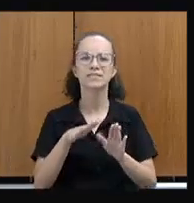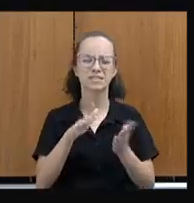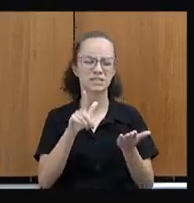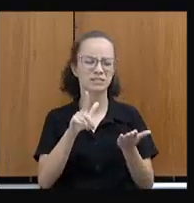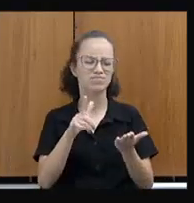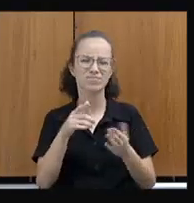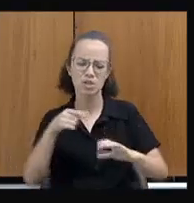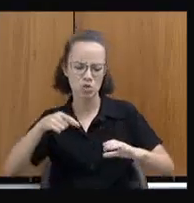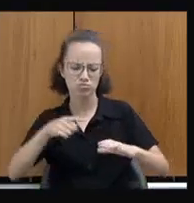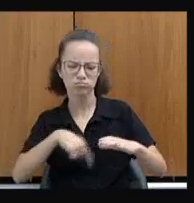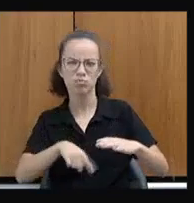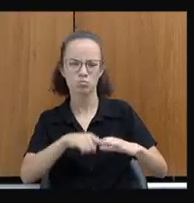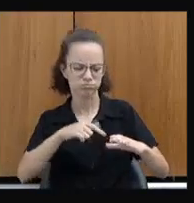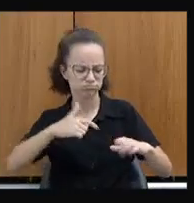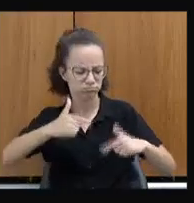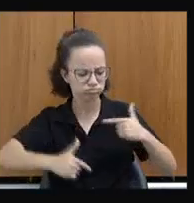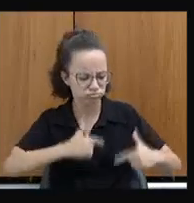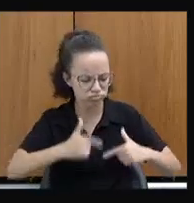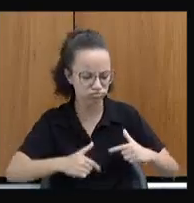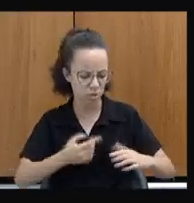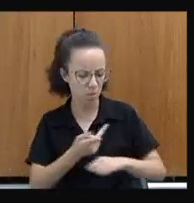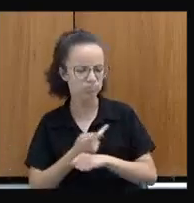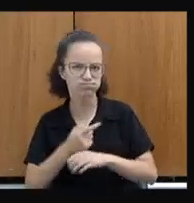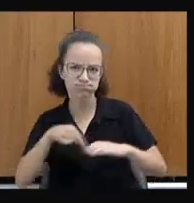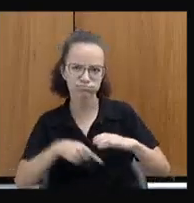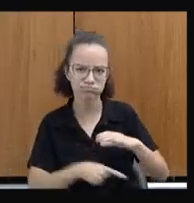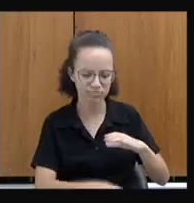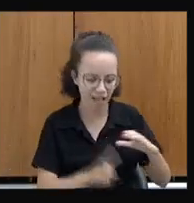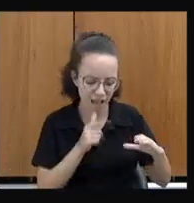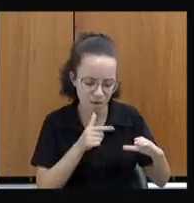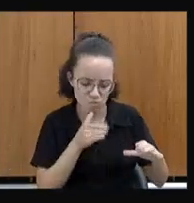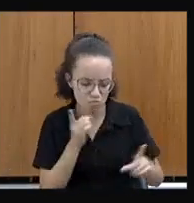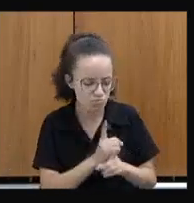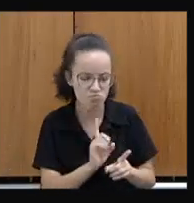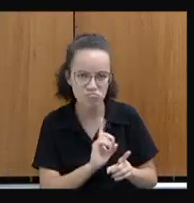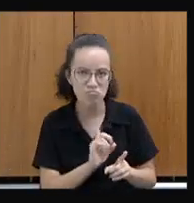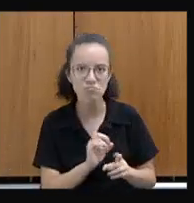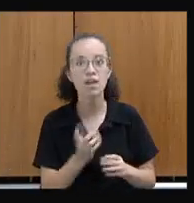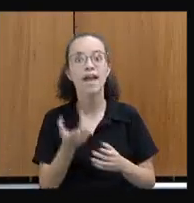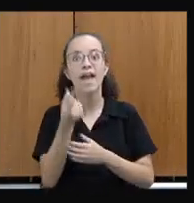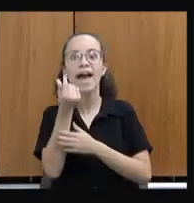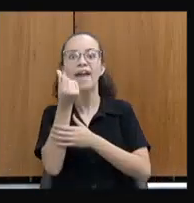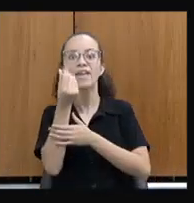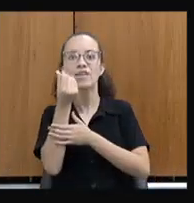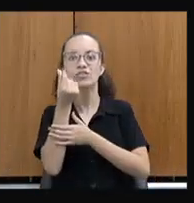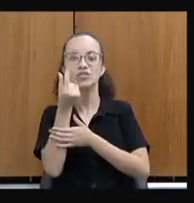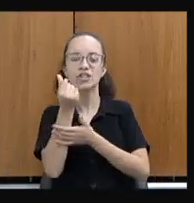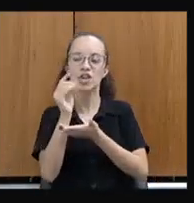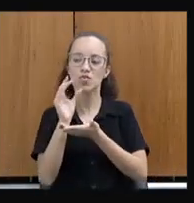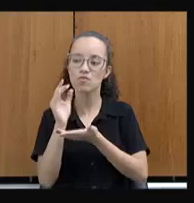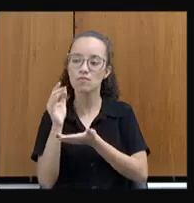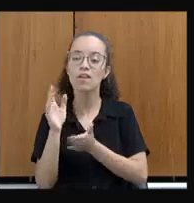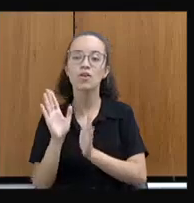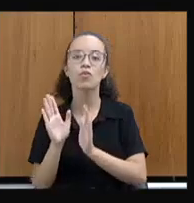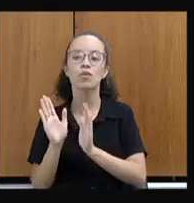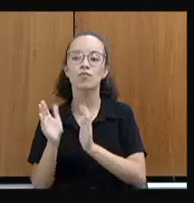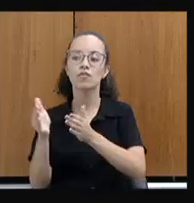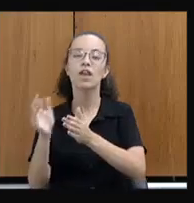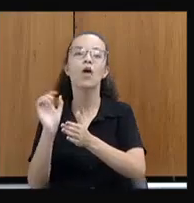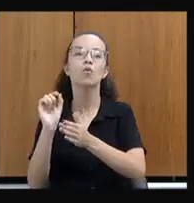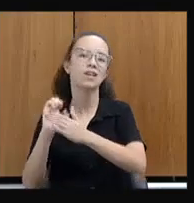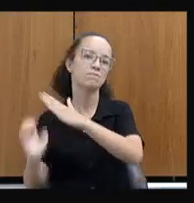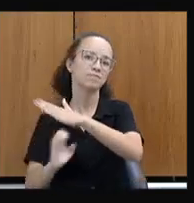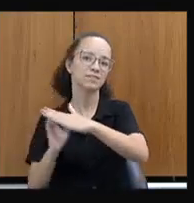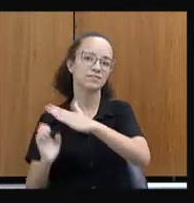perfurar um poço, o poço não dá água e o dinheiro público fica na empresa que tentou achar água. Então, eu estou dizendo isso, que é